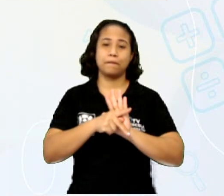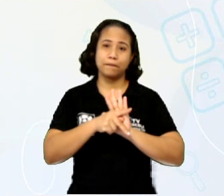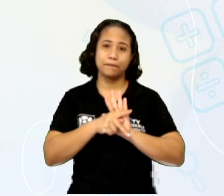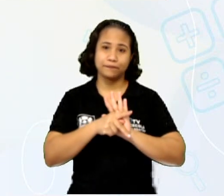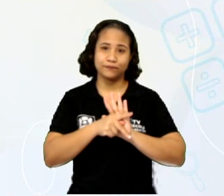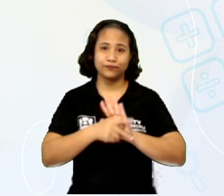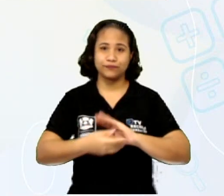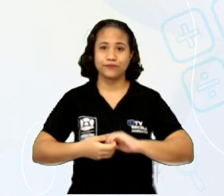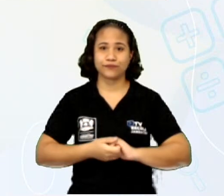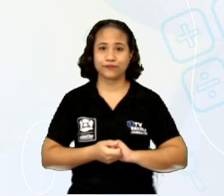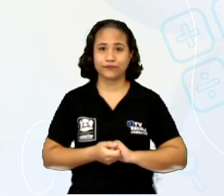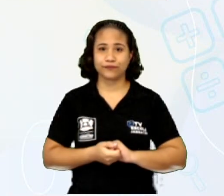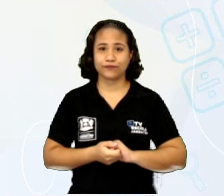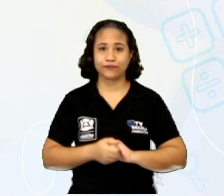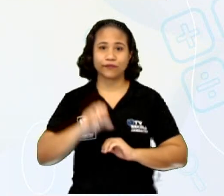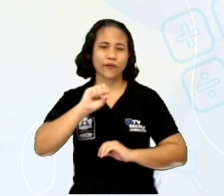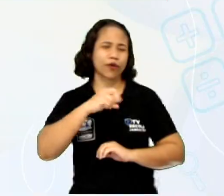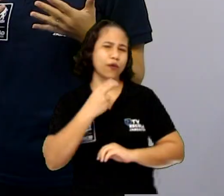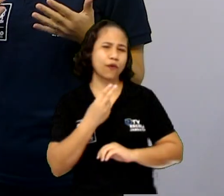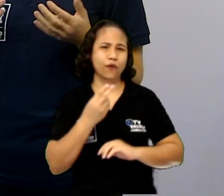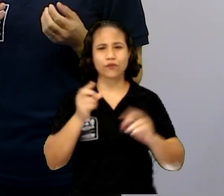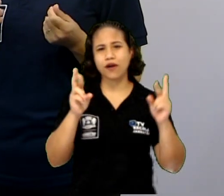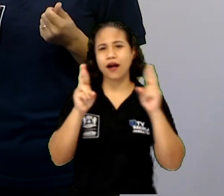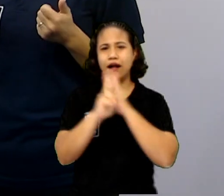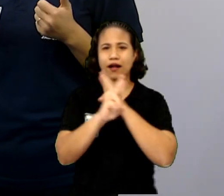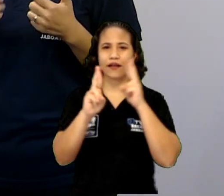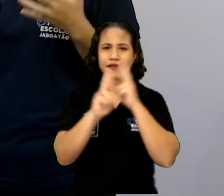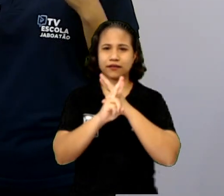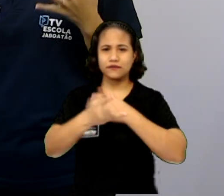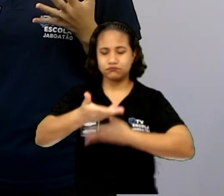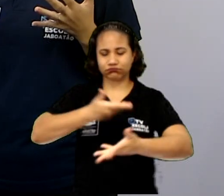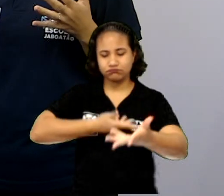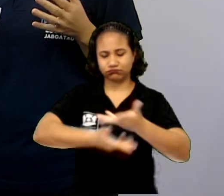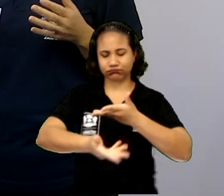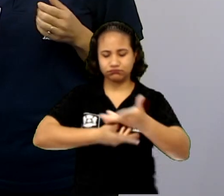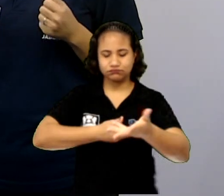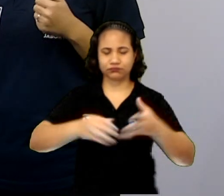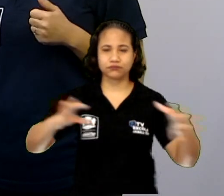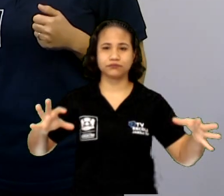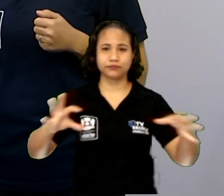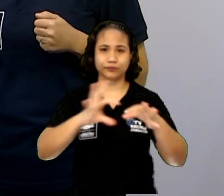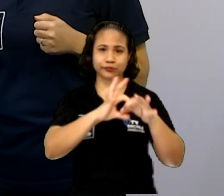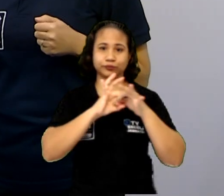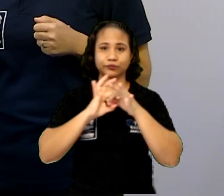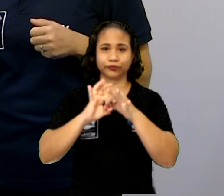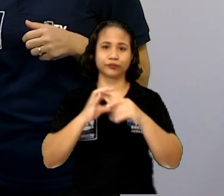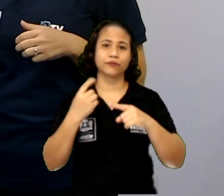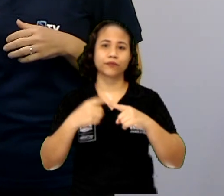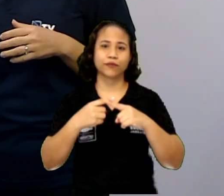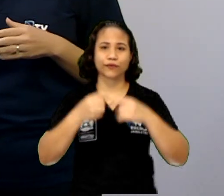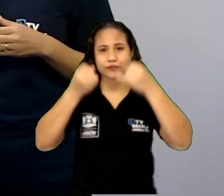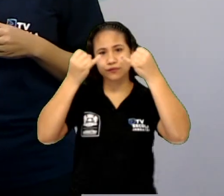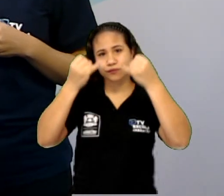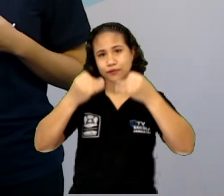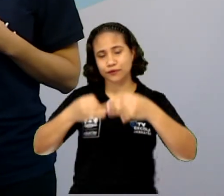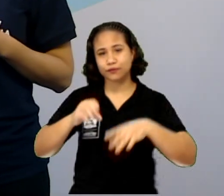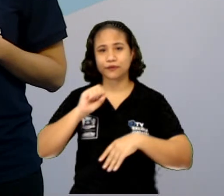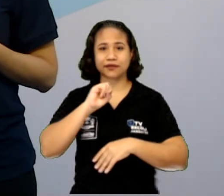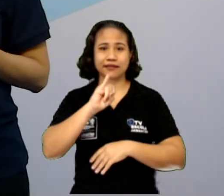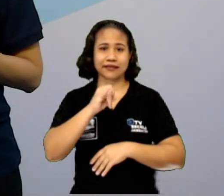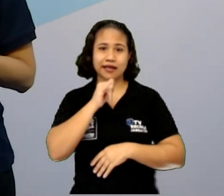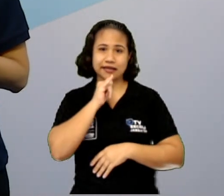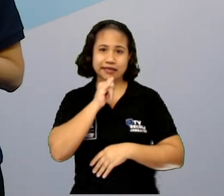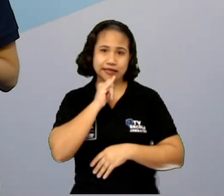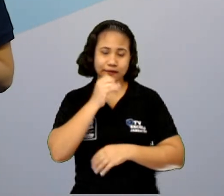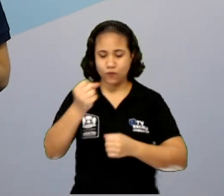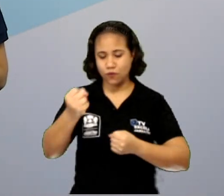relação, de vínculo. Por que eu estou dizendo isso? Porque se eu digo carro,